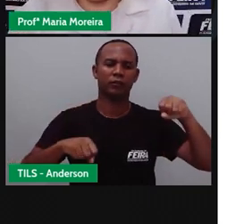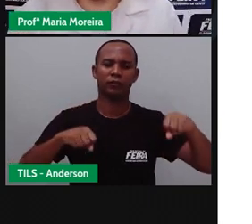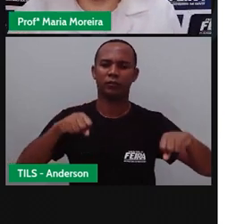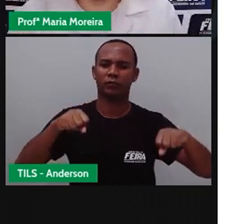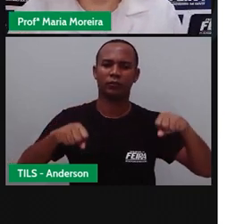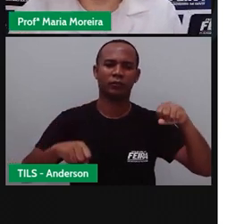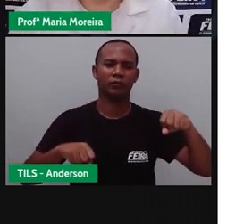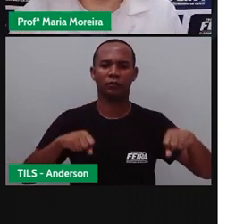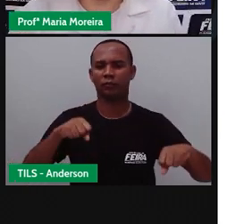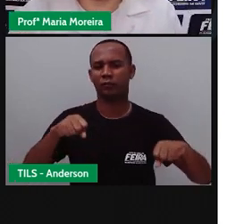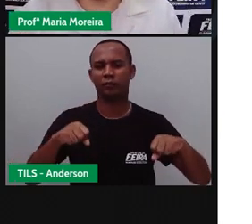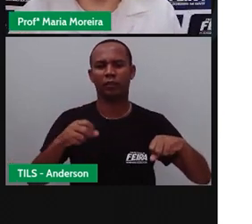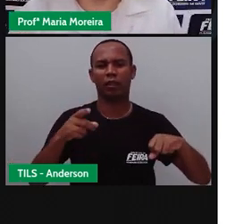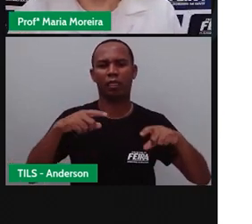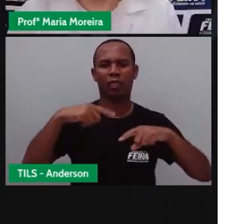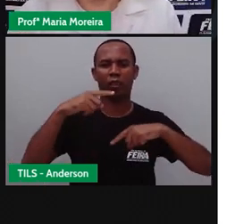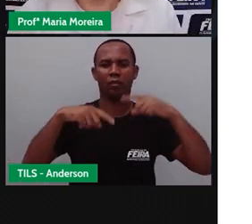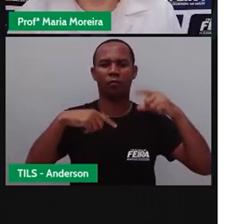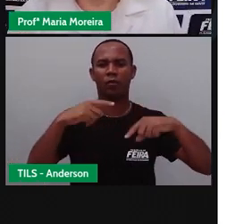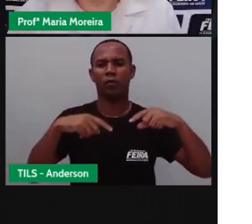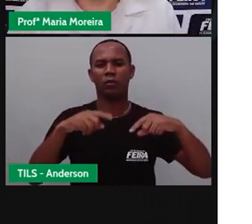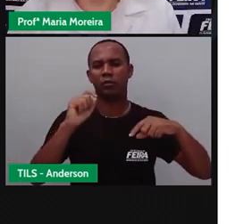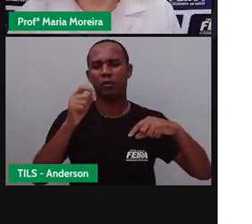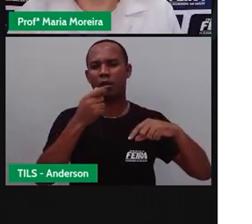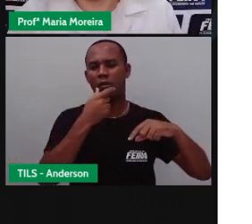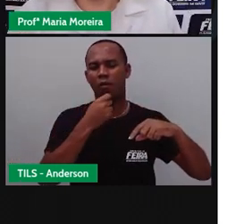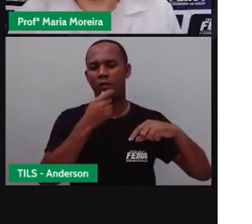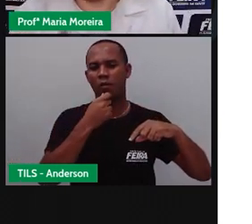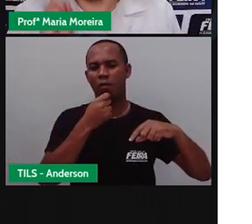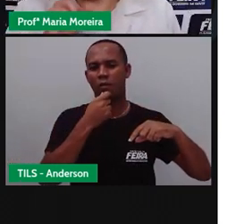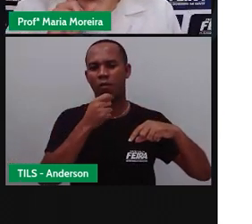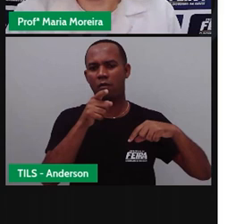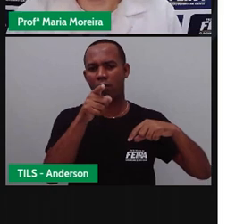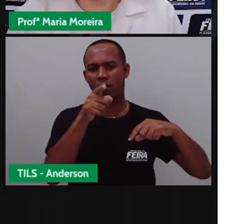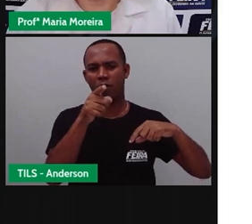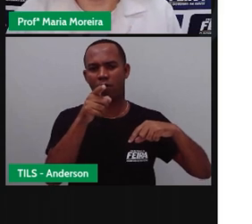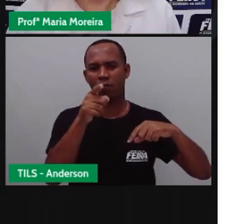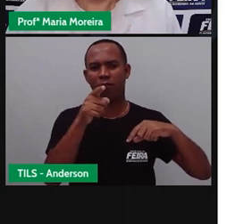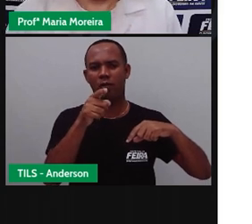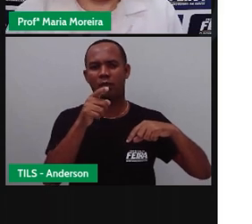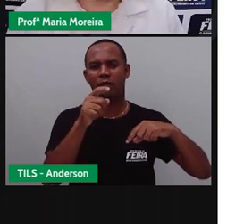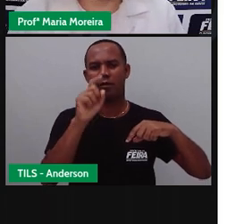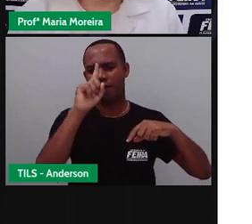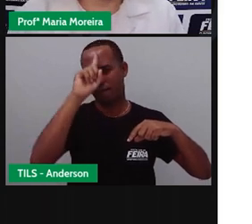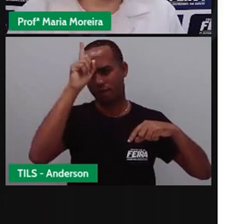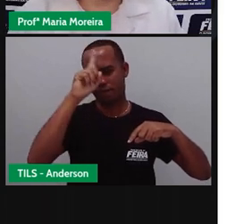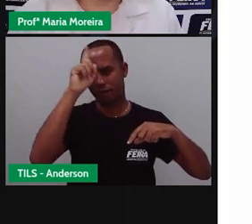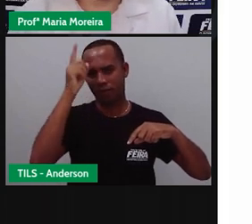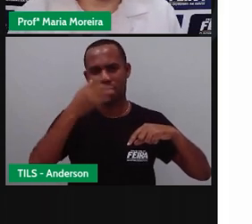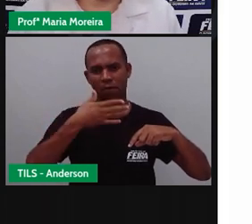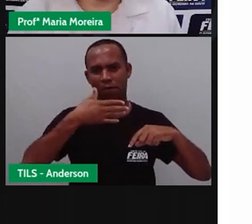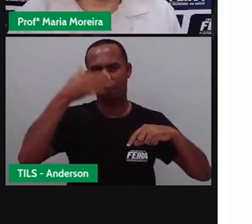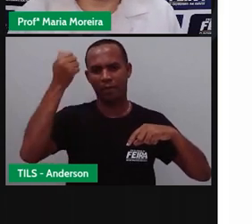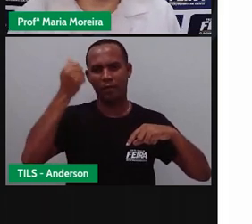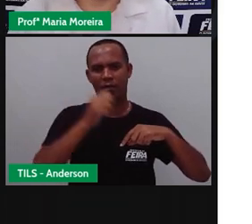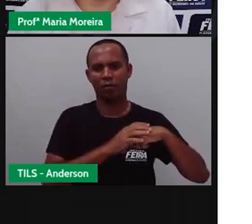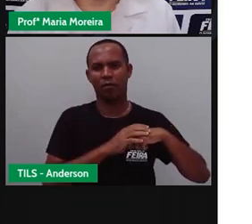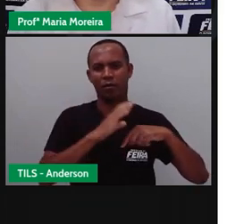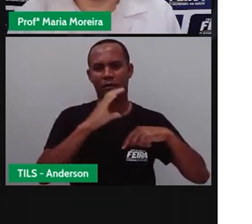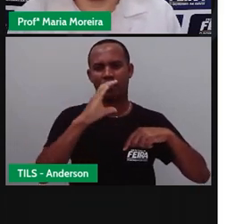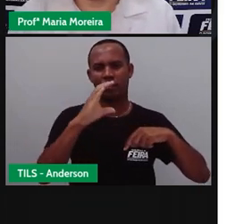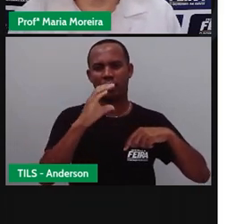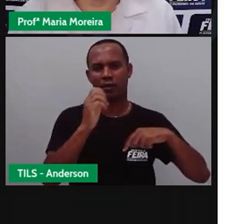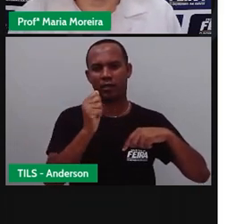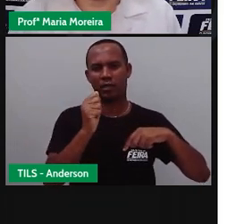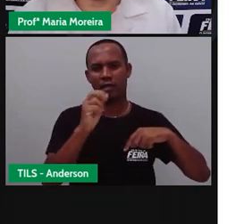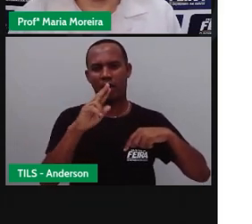Mais tarde, em 1818, o alemão Carlos Dreis, que é esse senhorzinho aí, aperfeiçoa esse veículo, fazendo